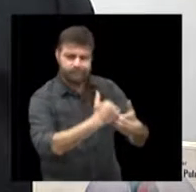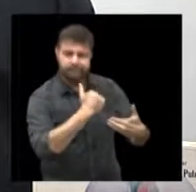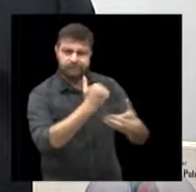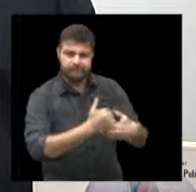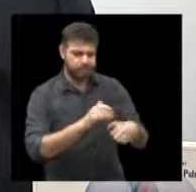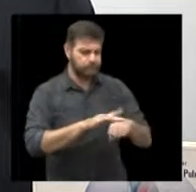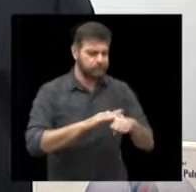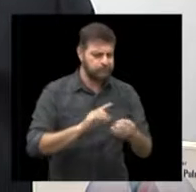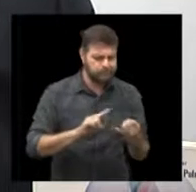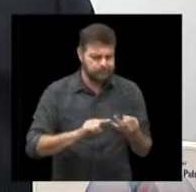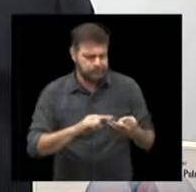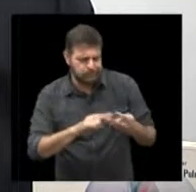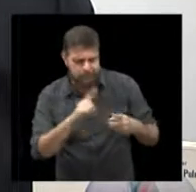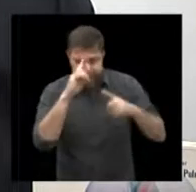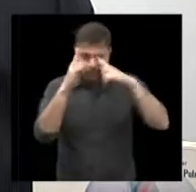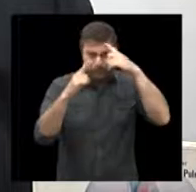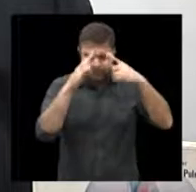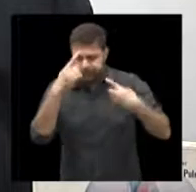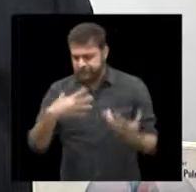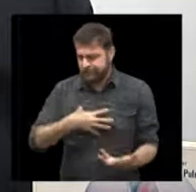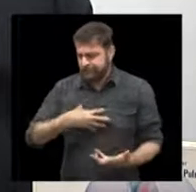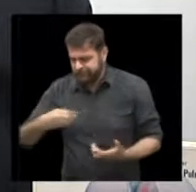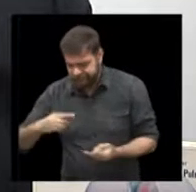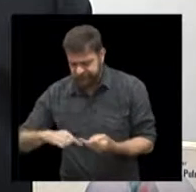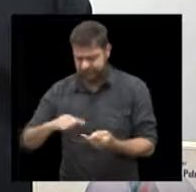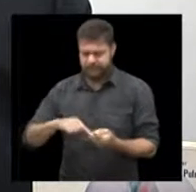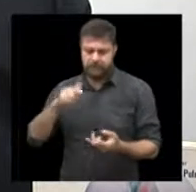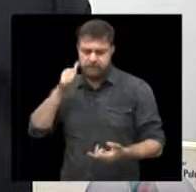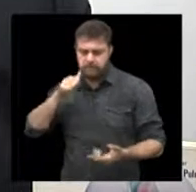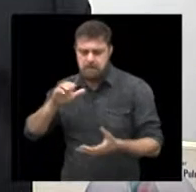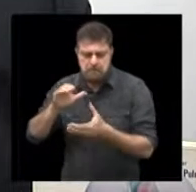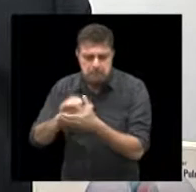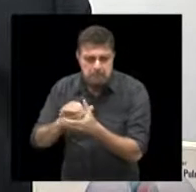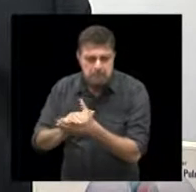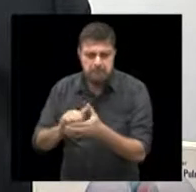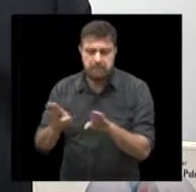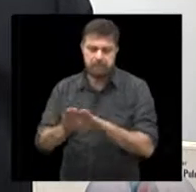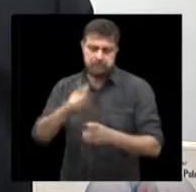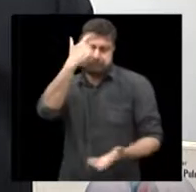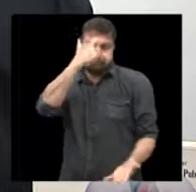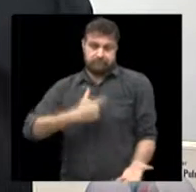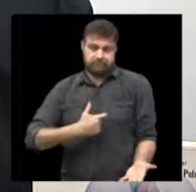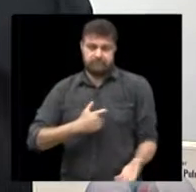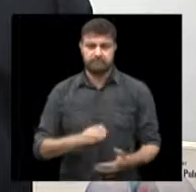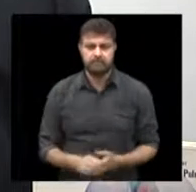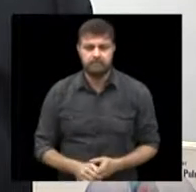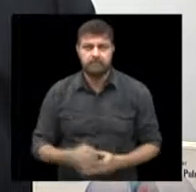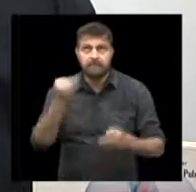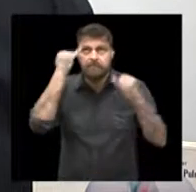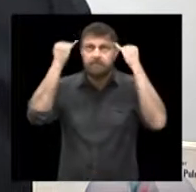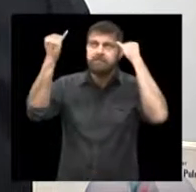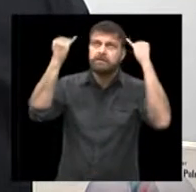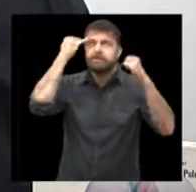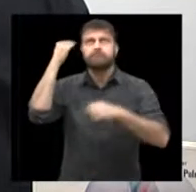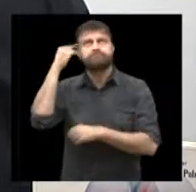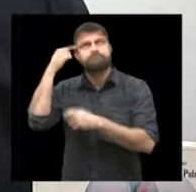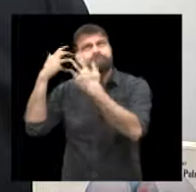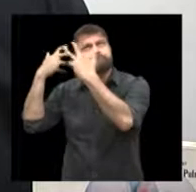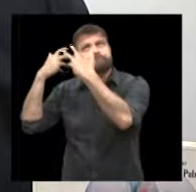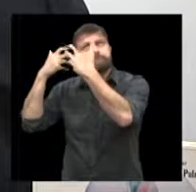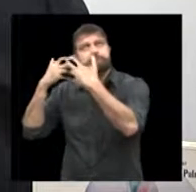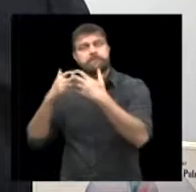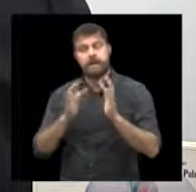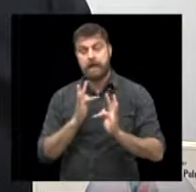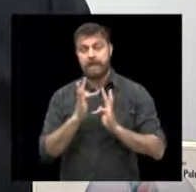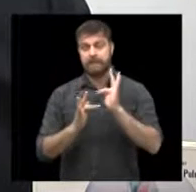médicos, ou para os filhos, ou para o marido, ou para a pessoa própria. E essa ideia veio usando essa